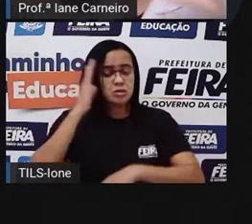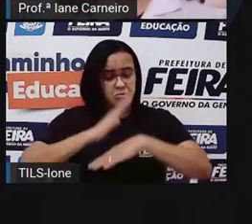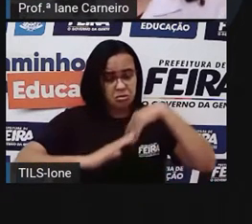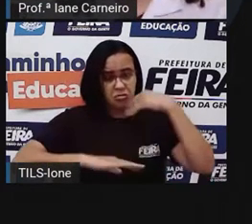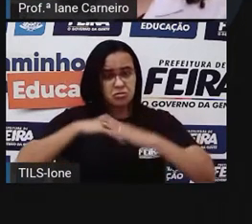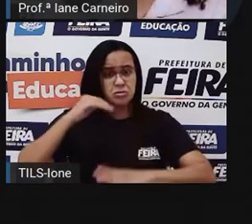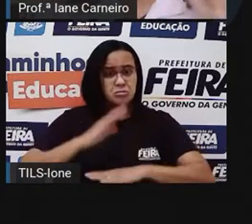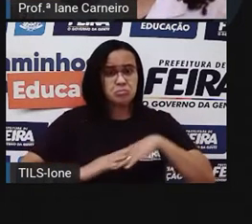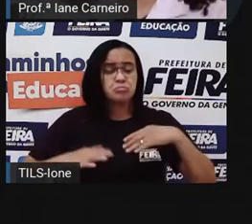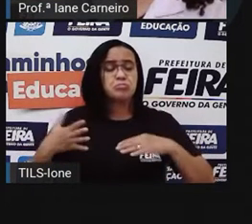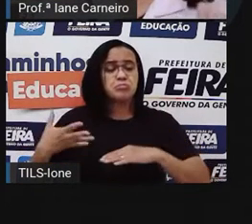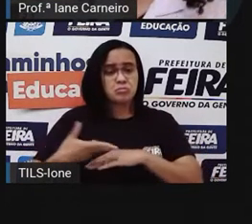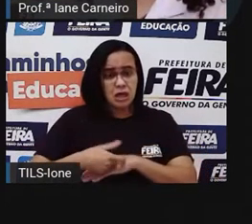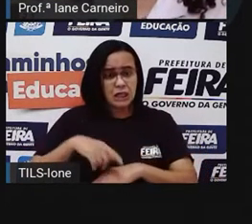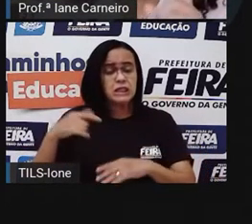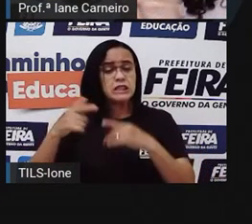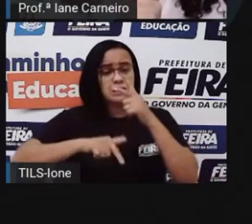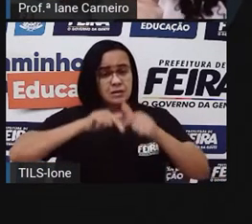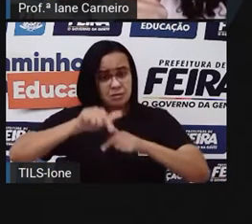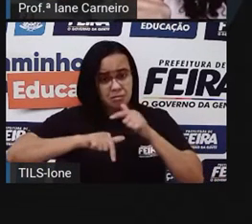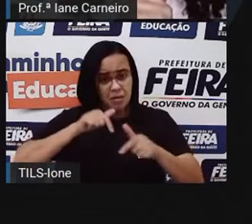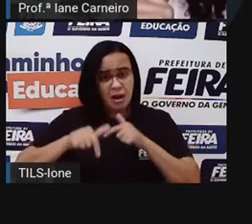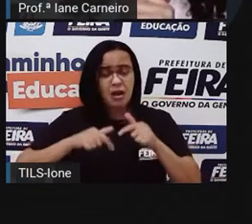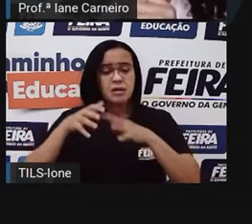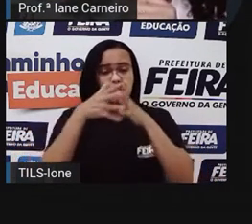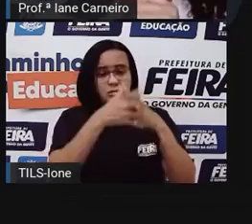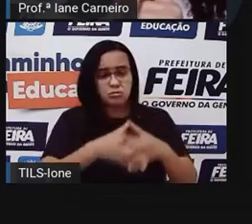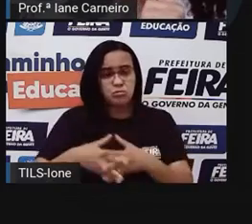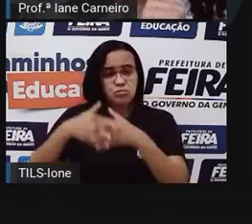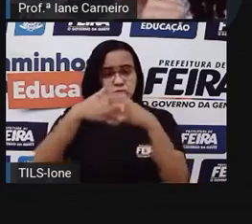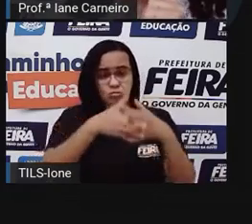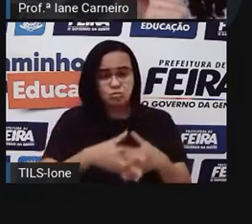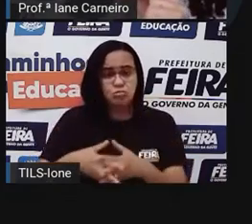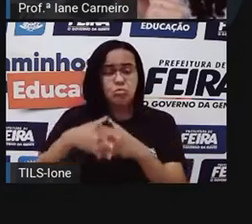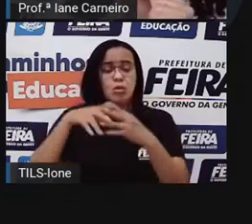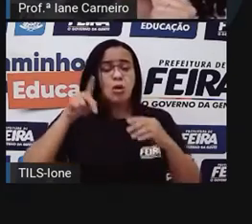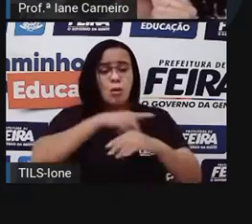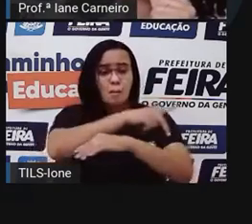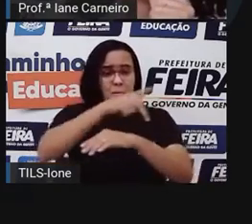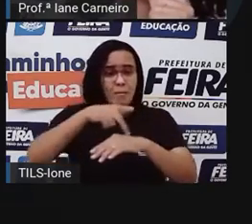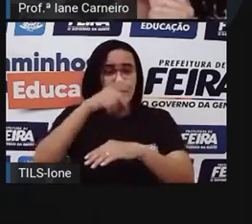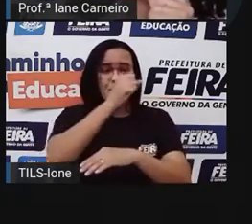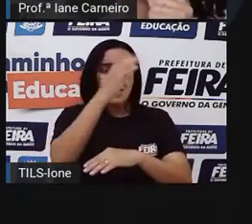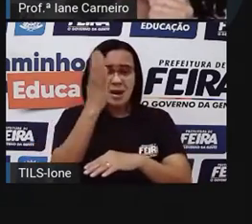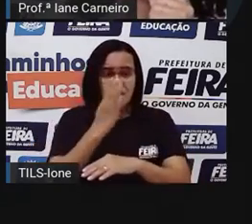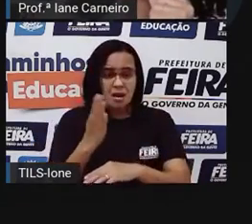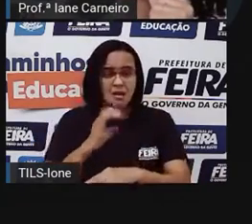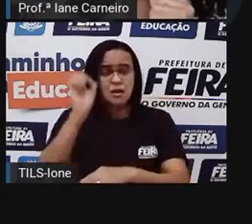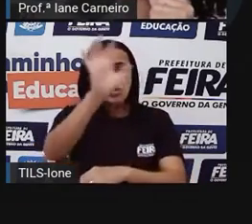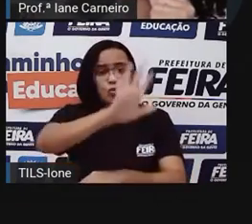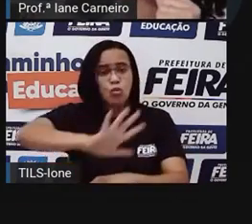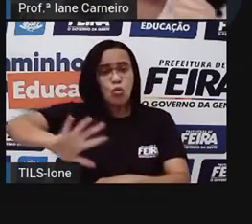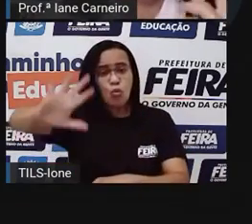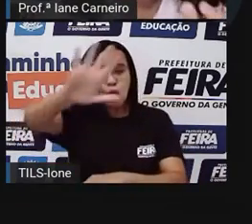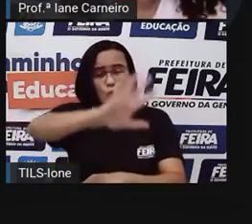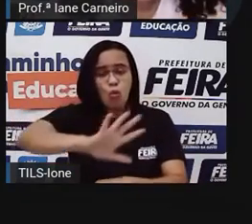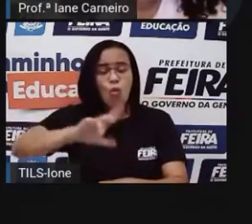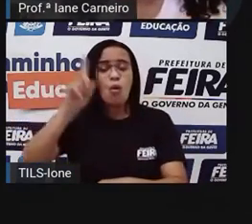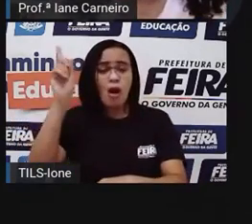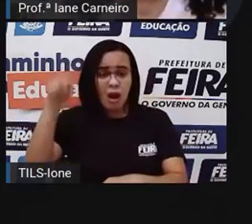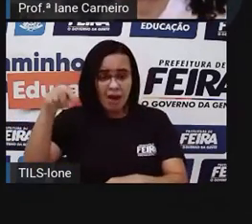movimentar todo o nosso país. Olha só. Então aqui vem falando, olha que a profissão do